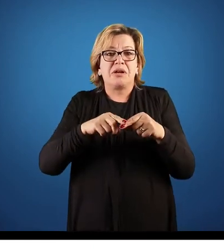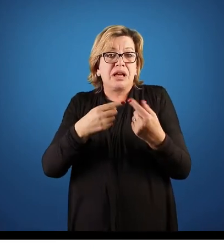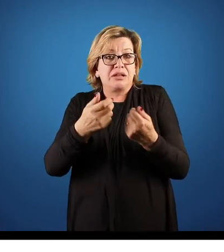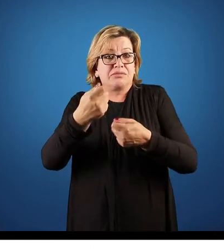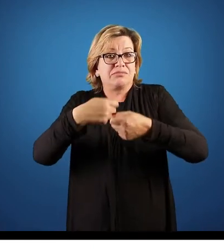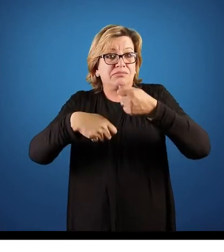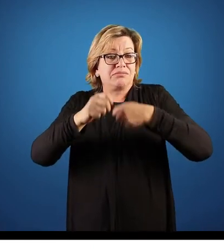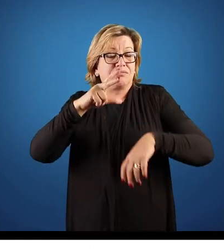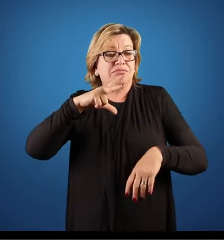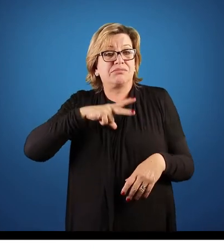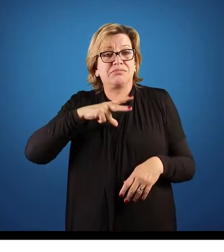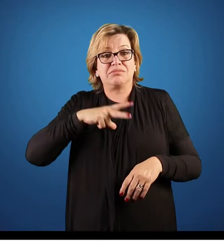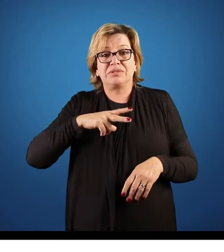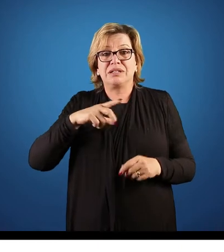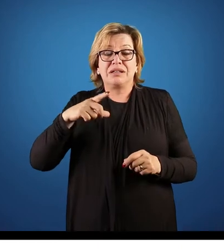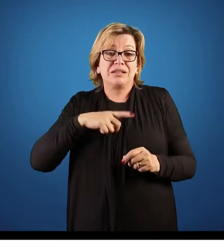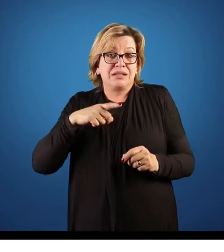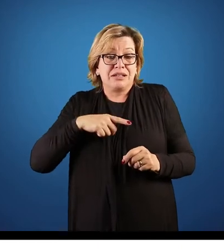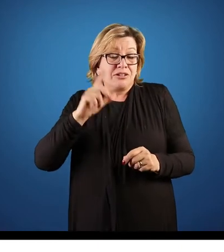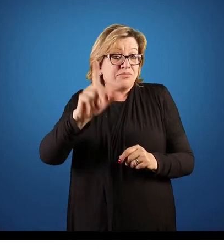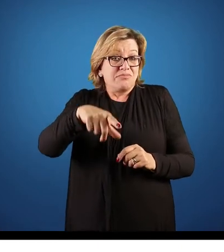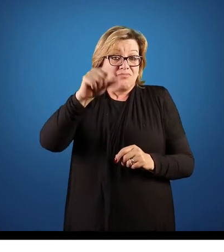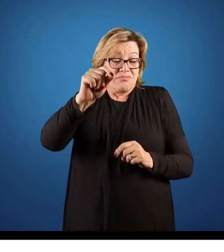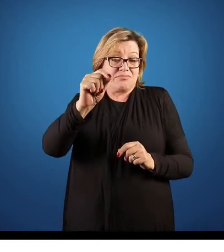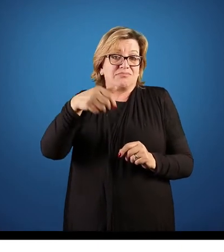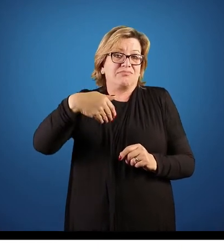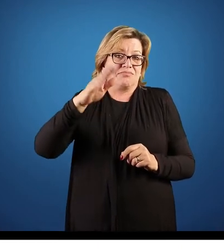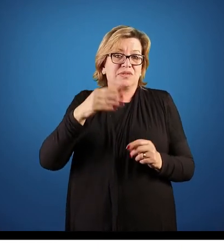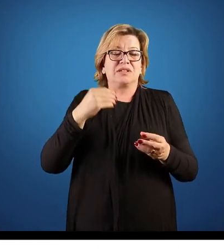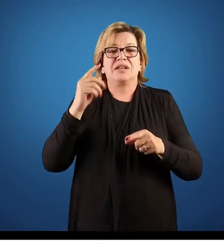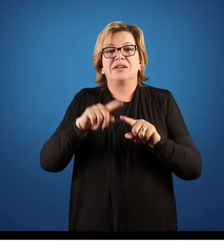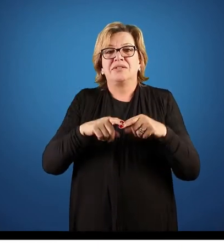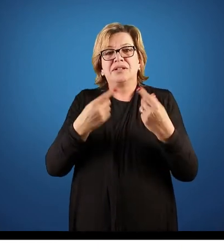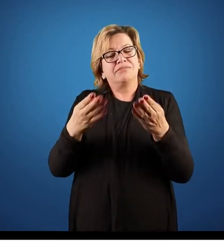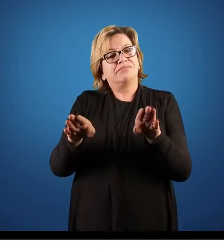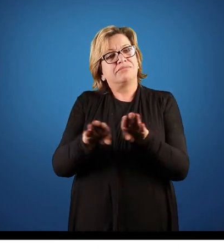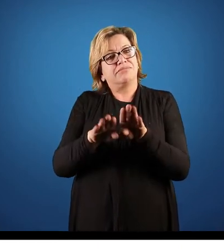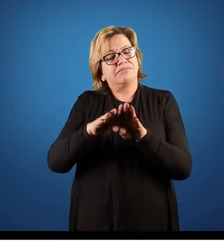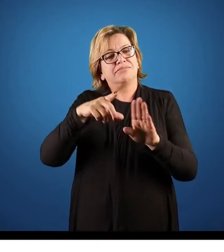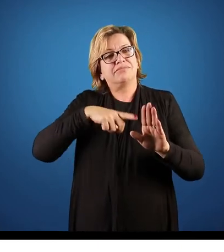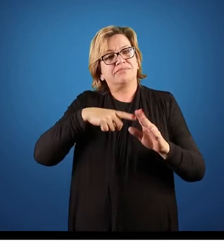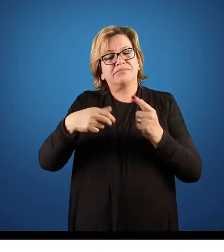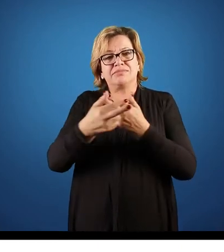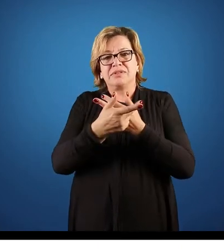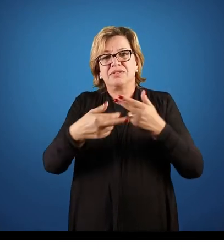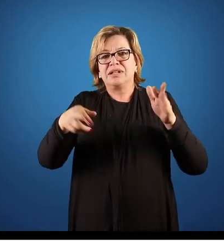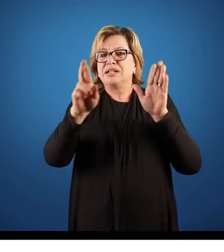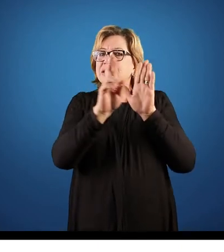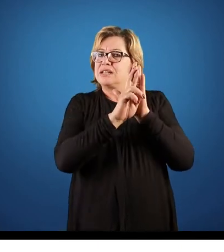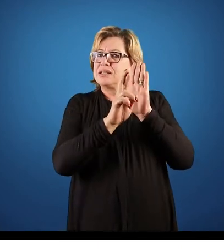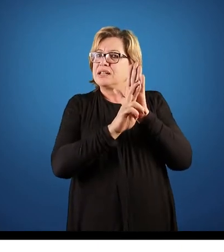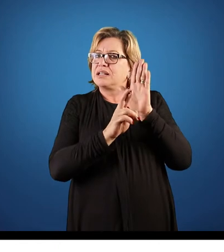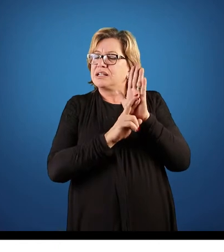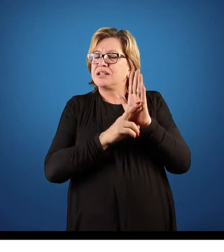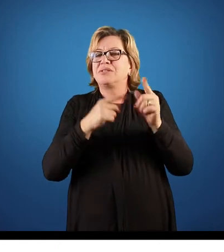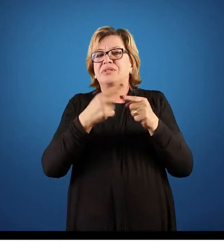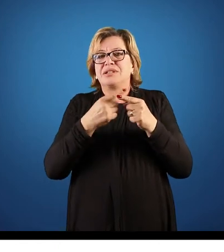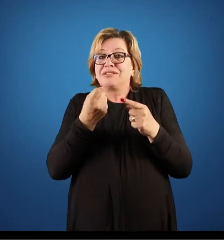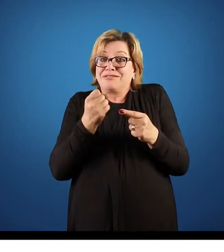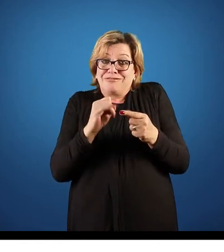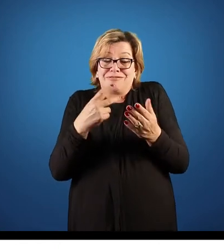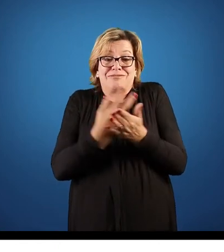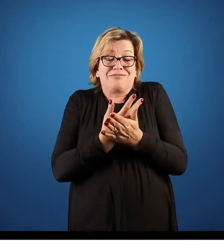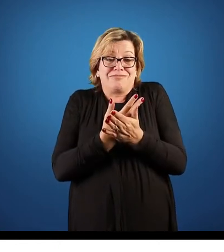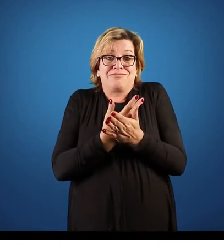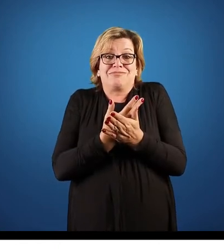privado, ele tem uma decisão maior, mas ele também tem que seguir várias regras, senão ele pode ser responsabilizado, né, com relação a